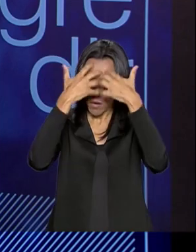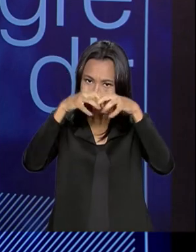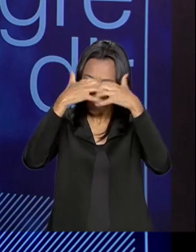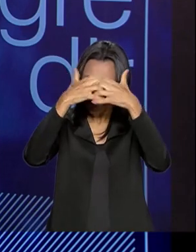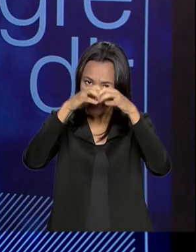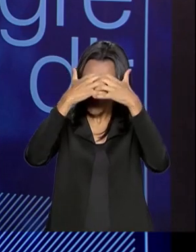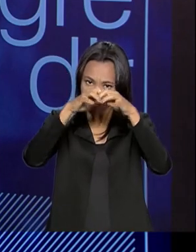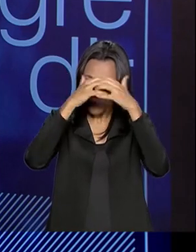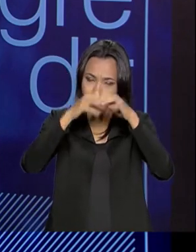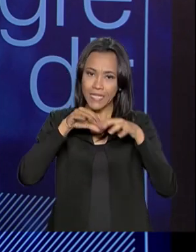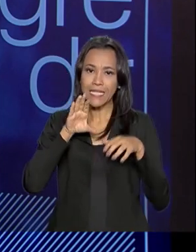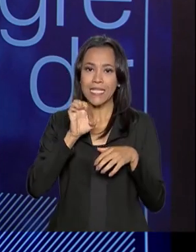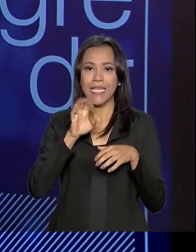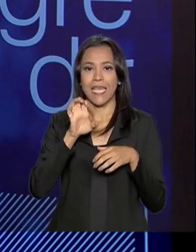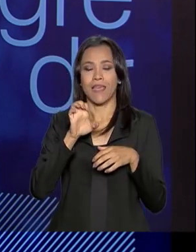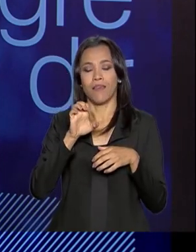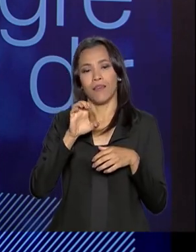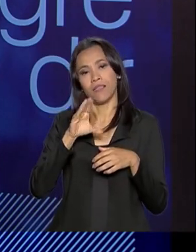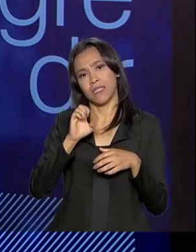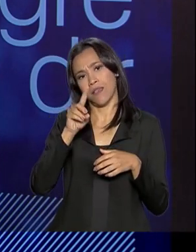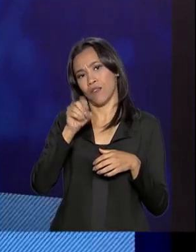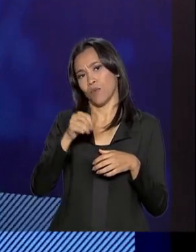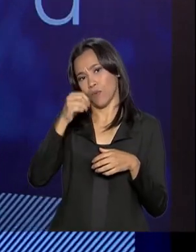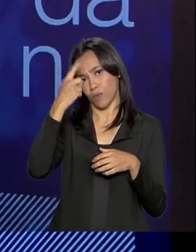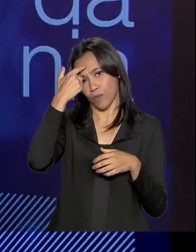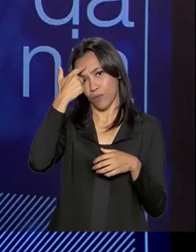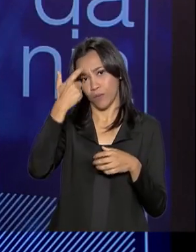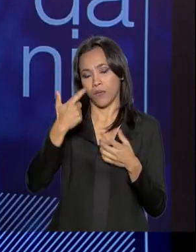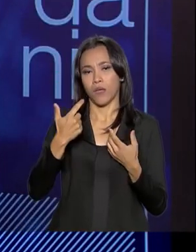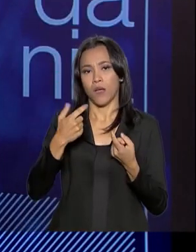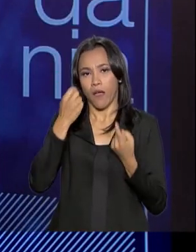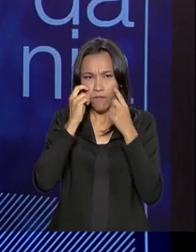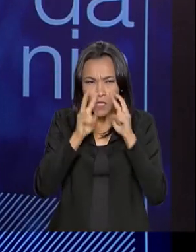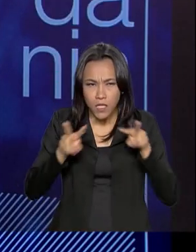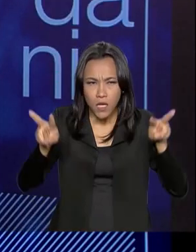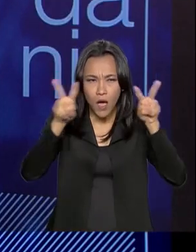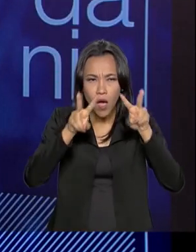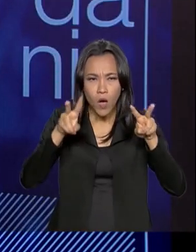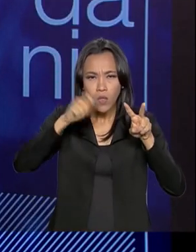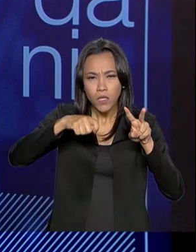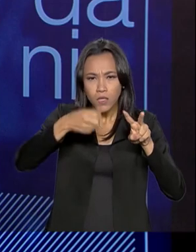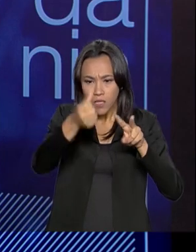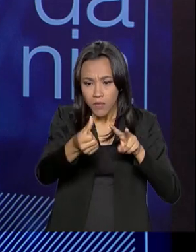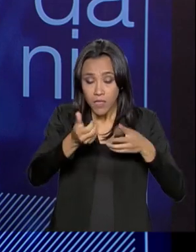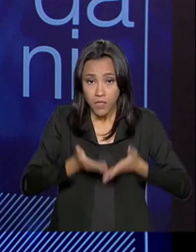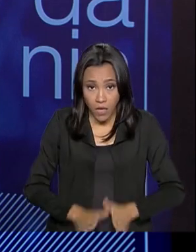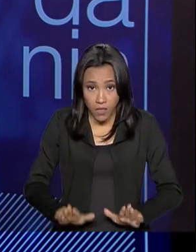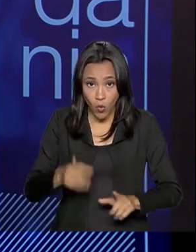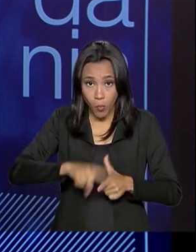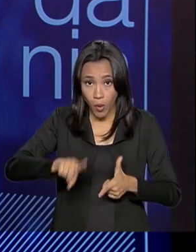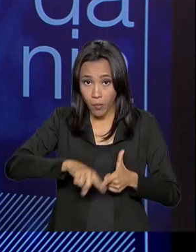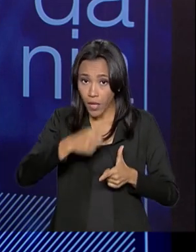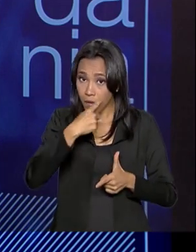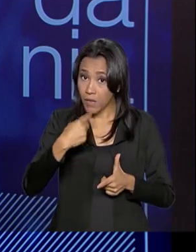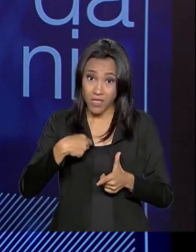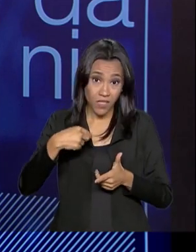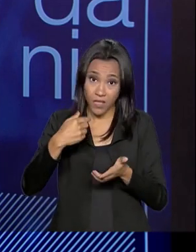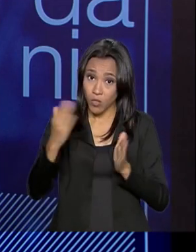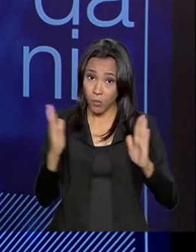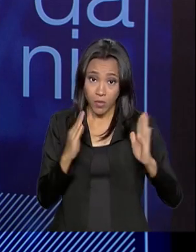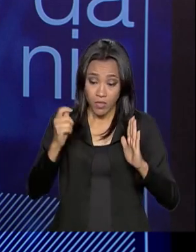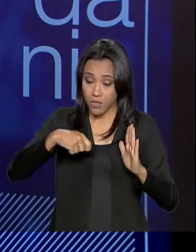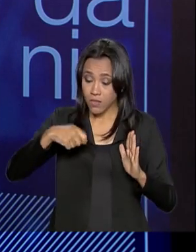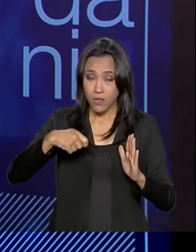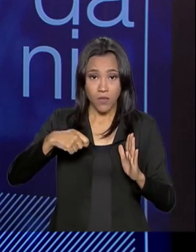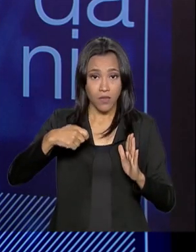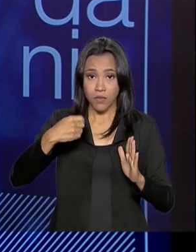muito cedo. A visão se organiza nos primeiros seis meses. Se uma criança nascer com catarata congênita e não operar em seis meses, ela vai